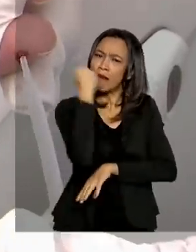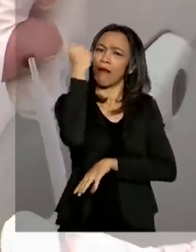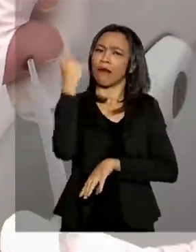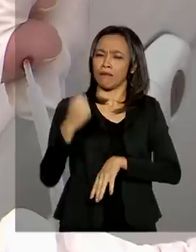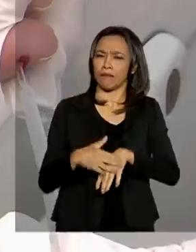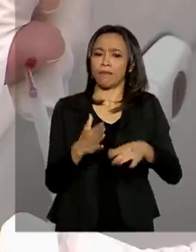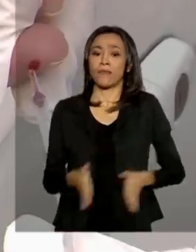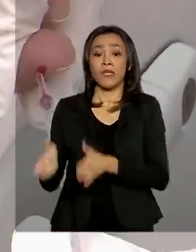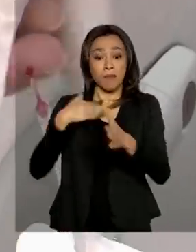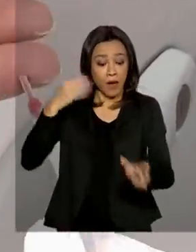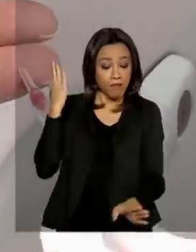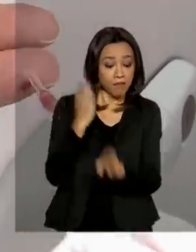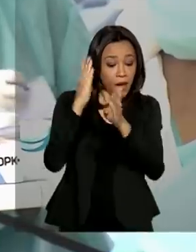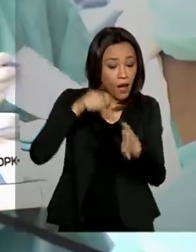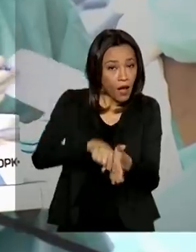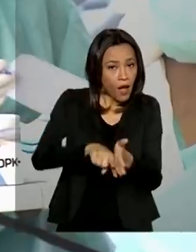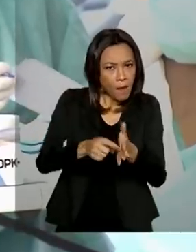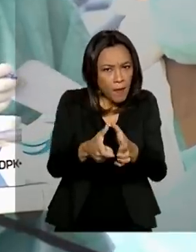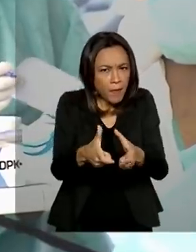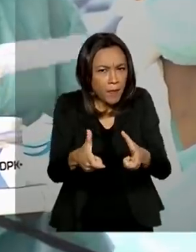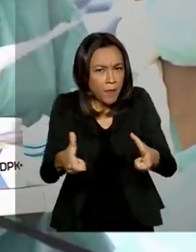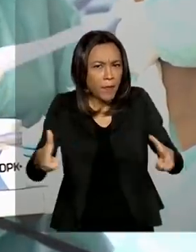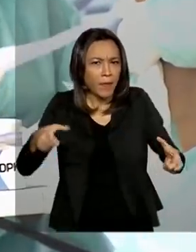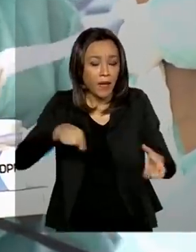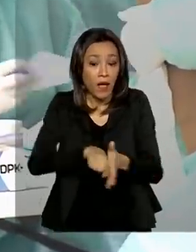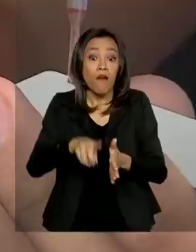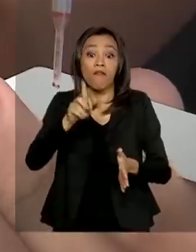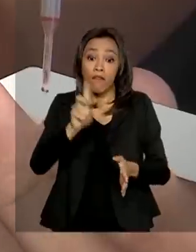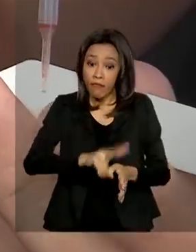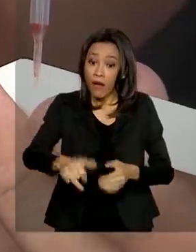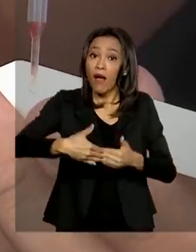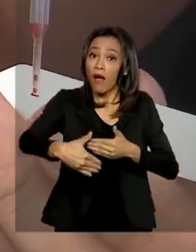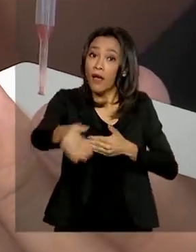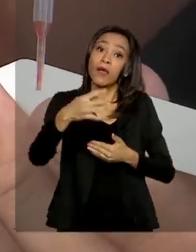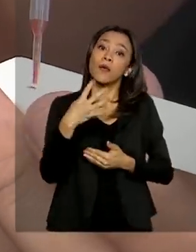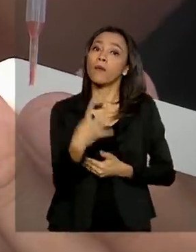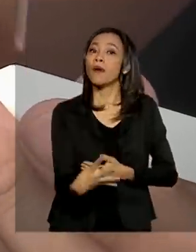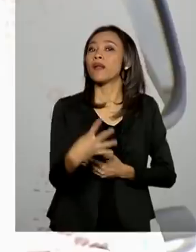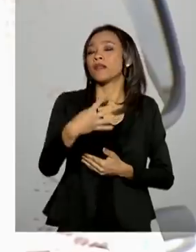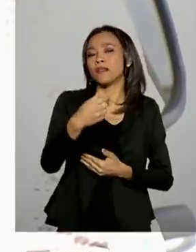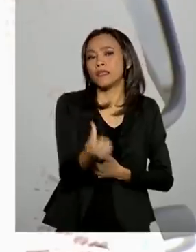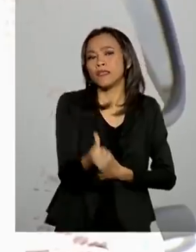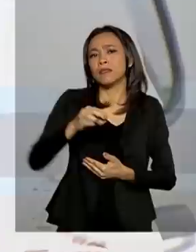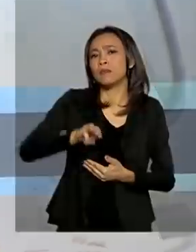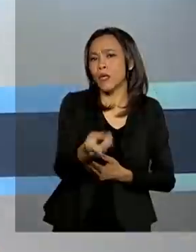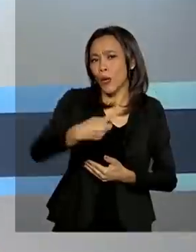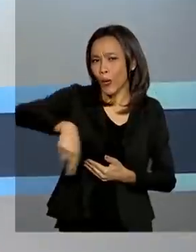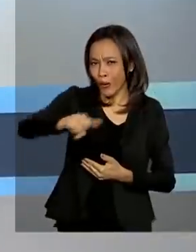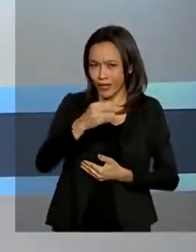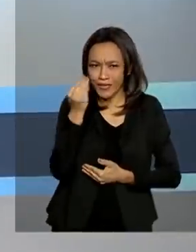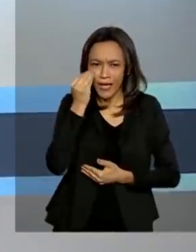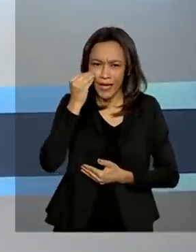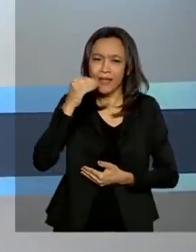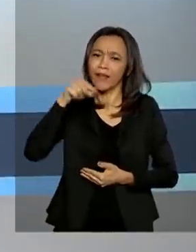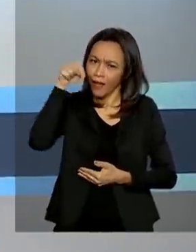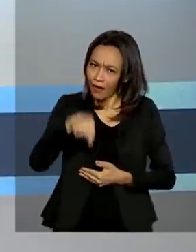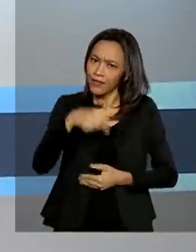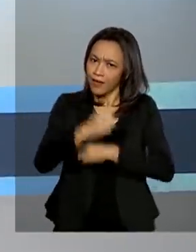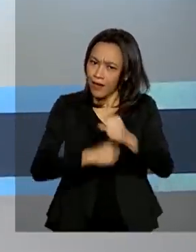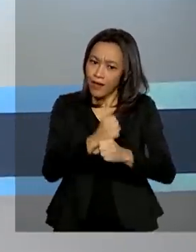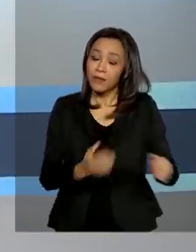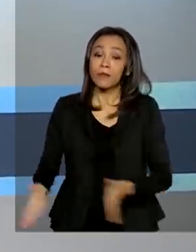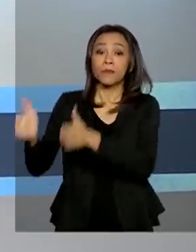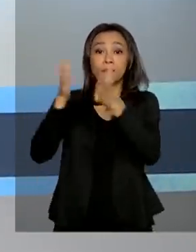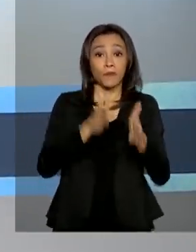o diagnóstico da doença, o governo vai fazer 46 milhões de testes neste ano. E veja também, taxa